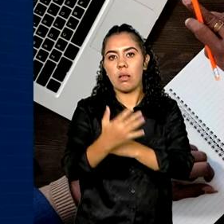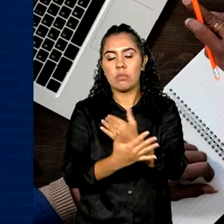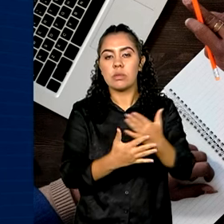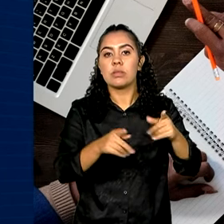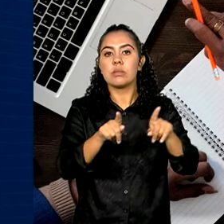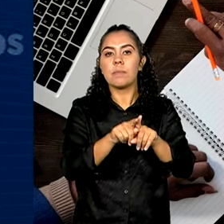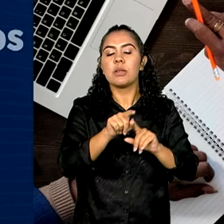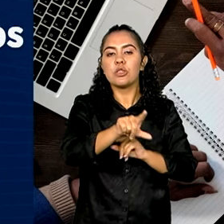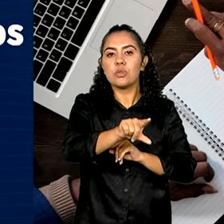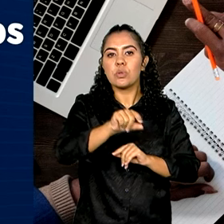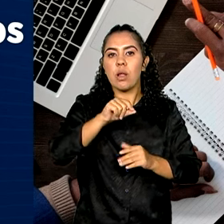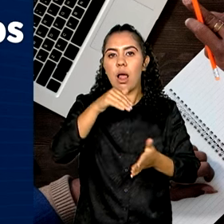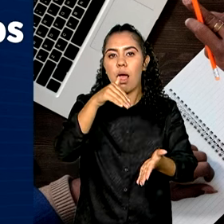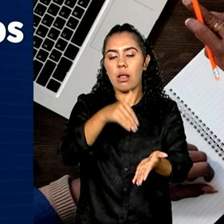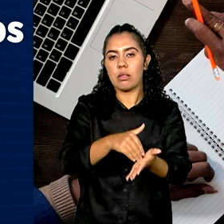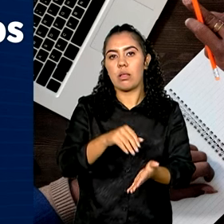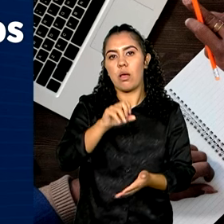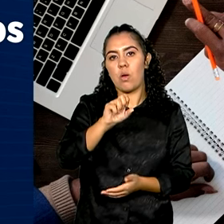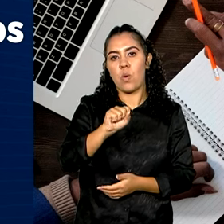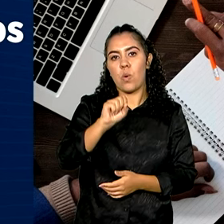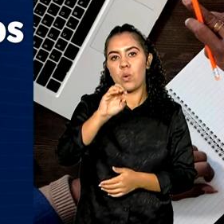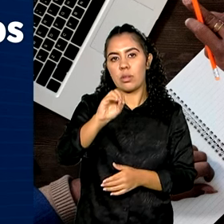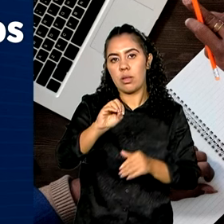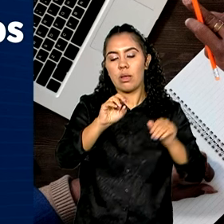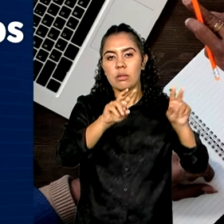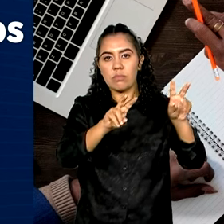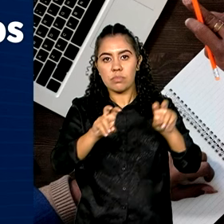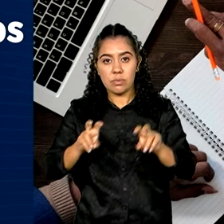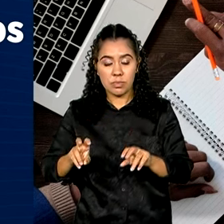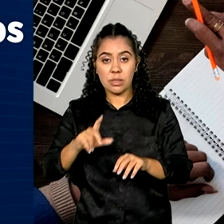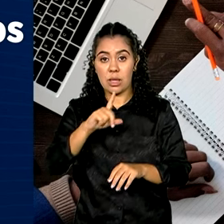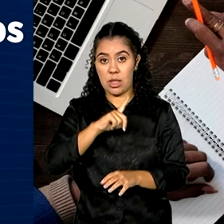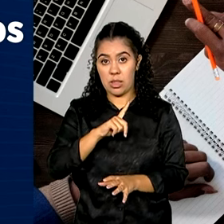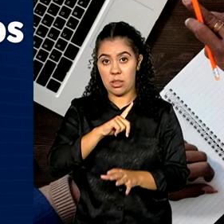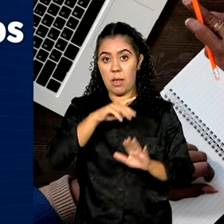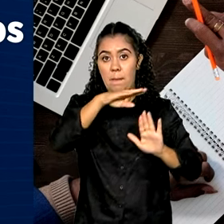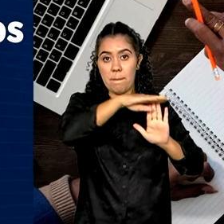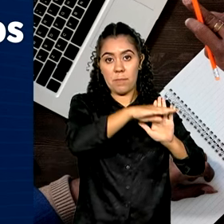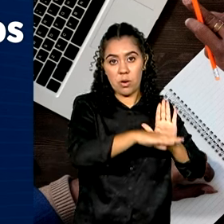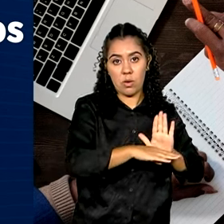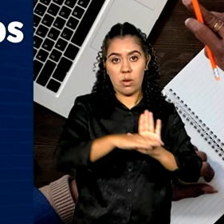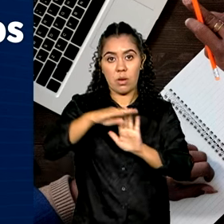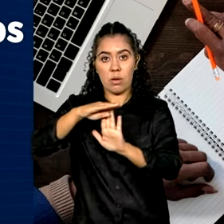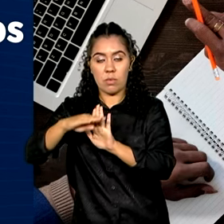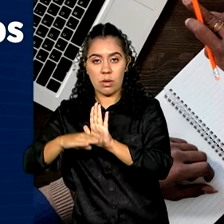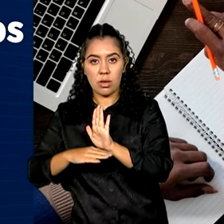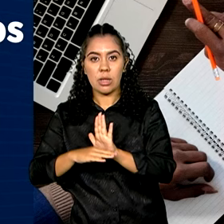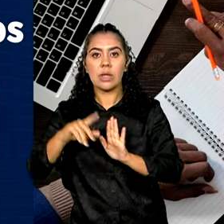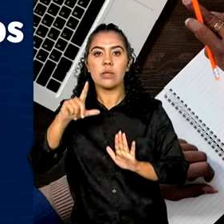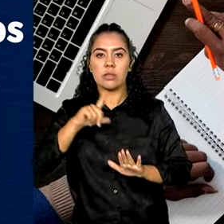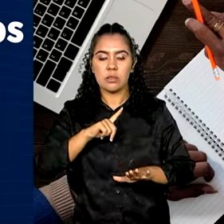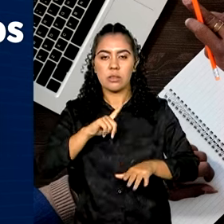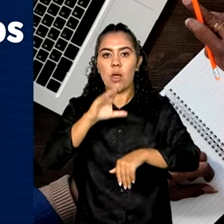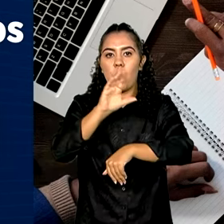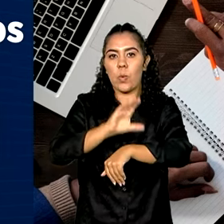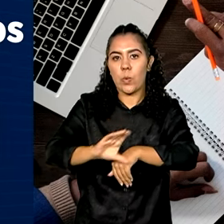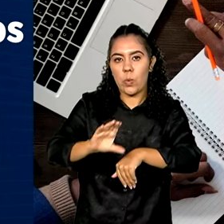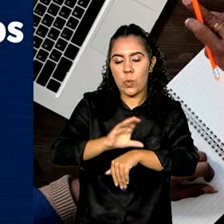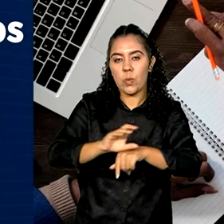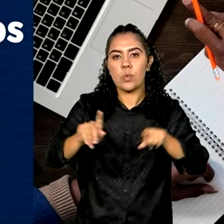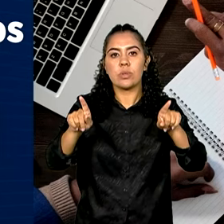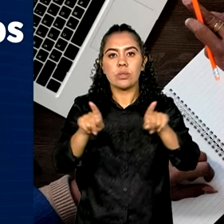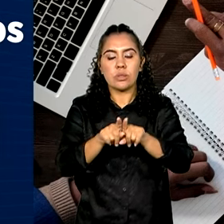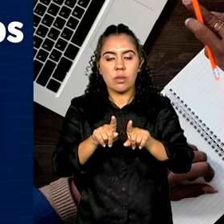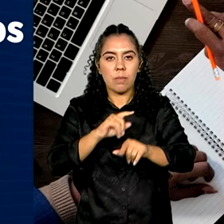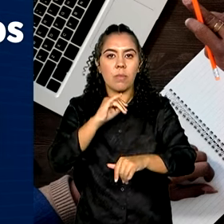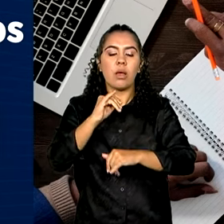escolher até 80 startups. Os dois programas oferecem capacitação, conexão e